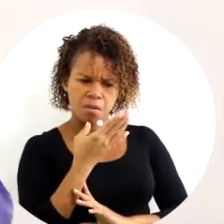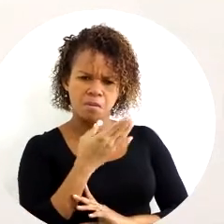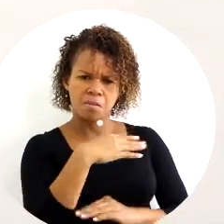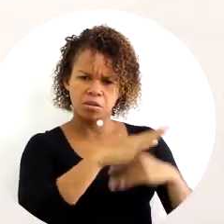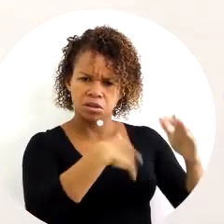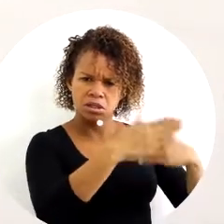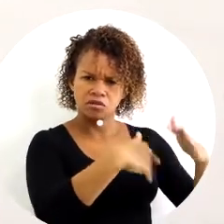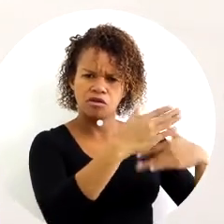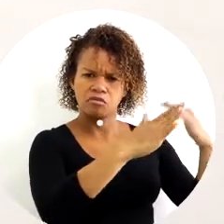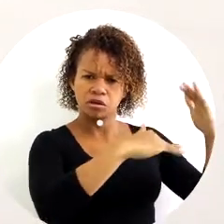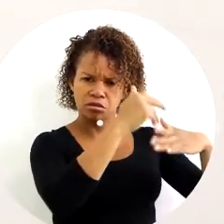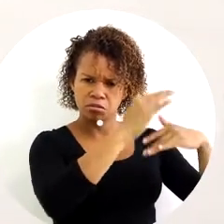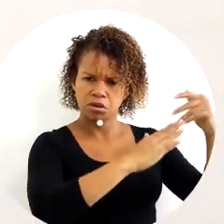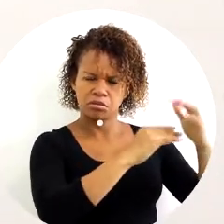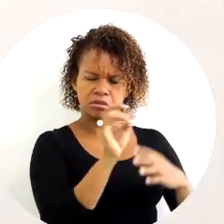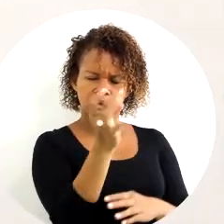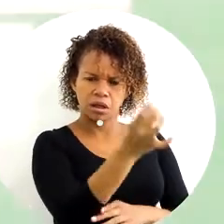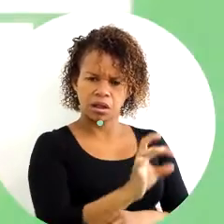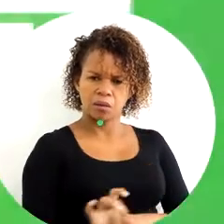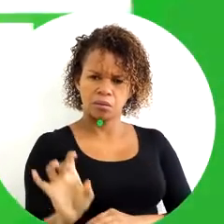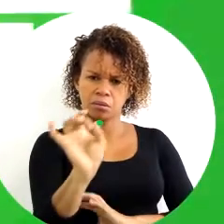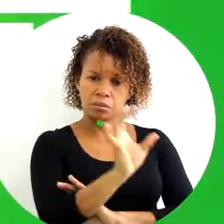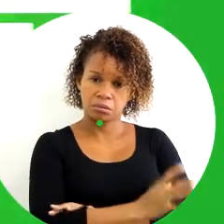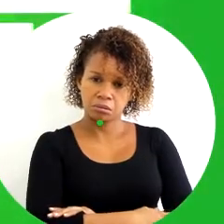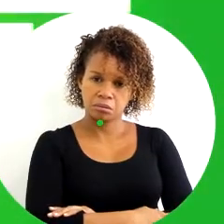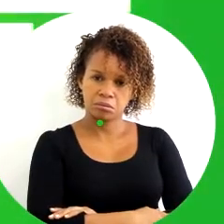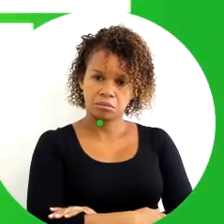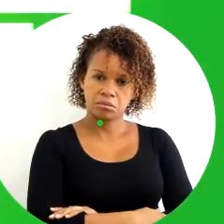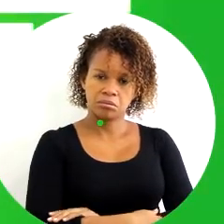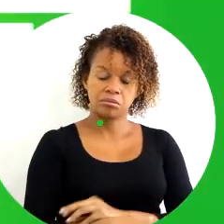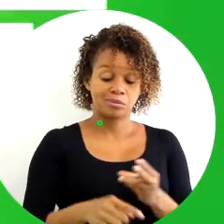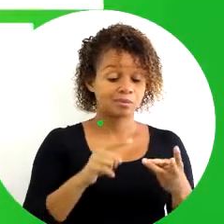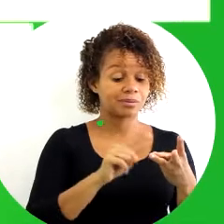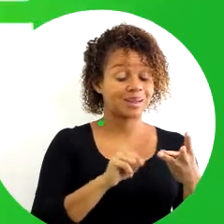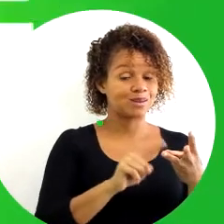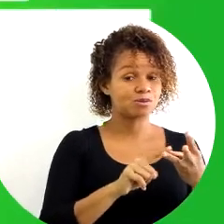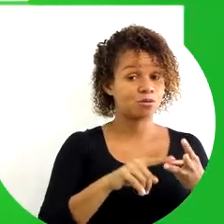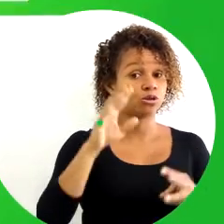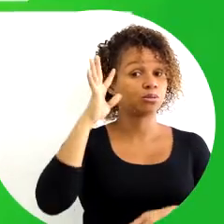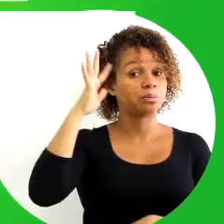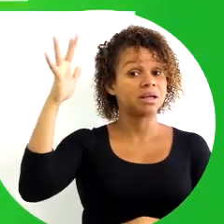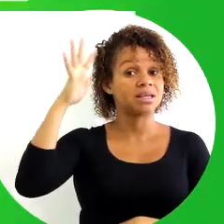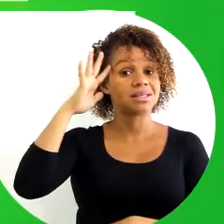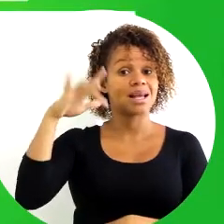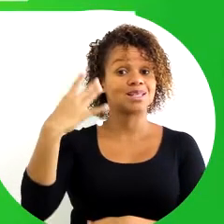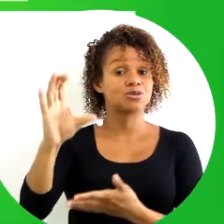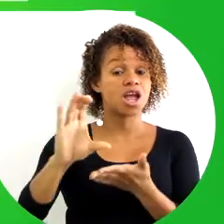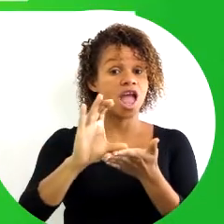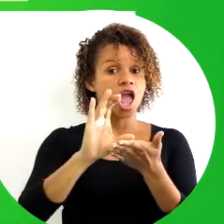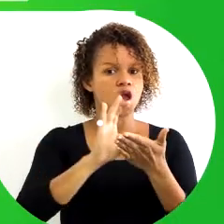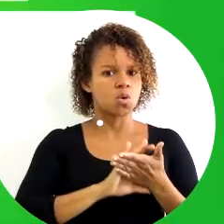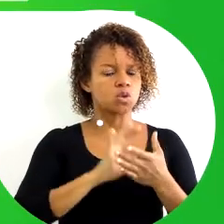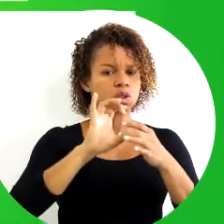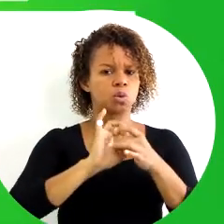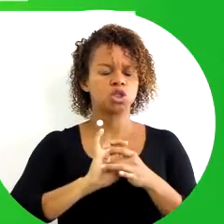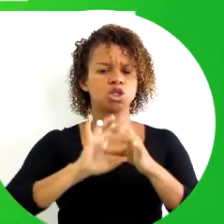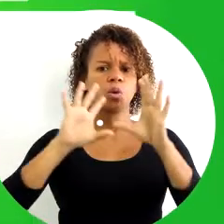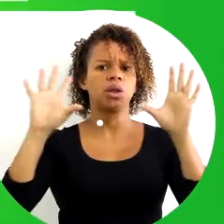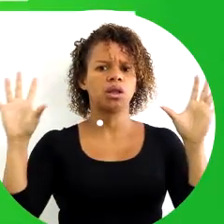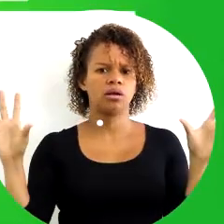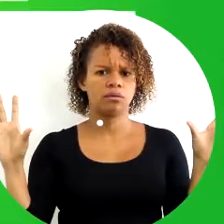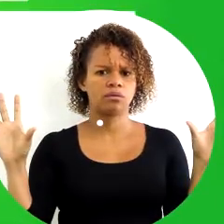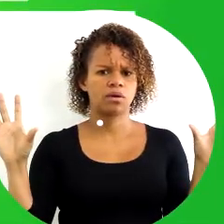para o desenvolvimento e o desempenho de cada um? E um último ponto importante é pensar se os recursos estão disponíveis.